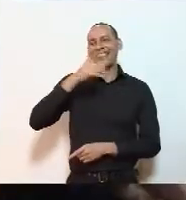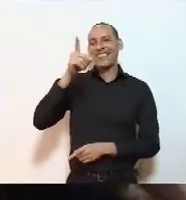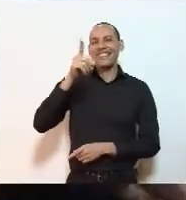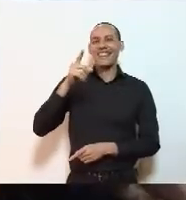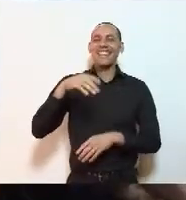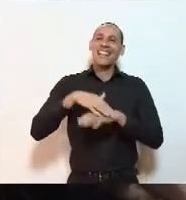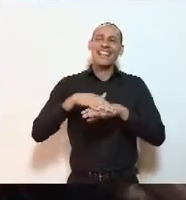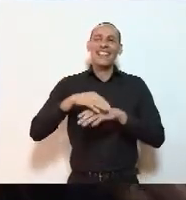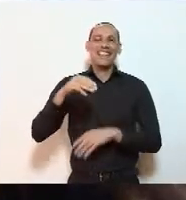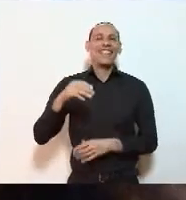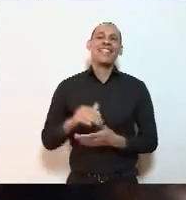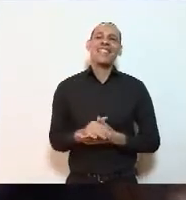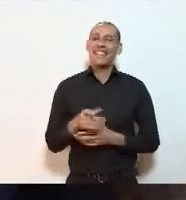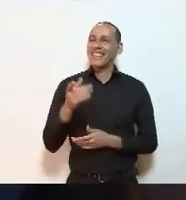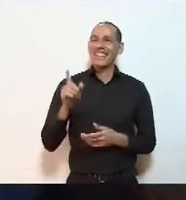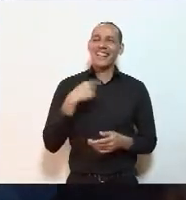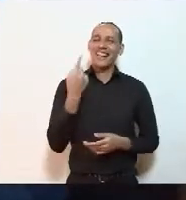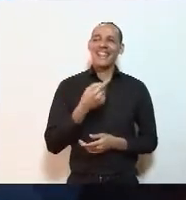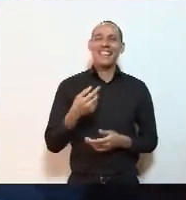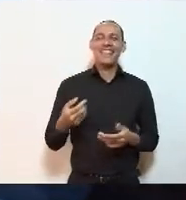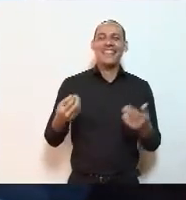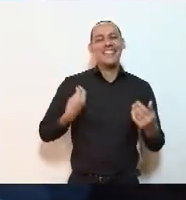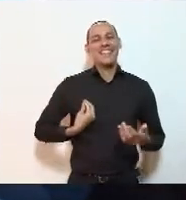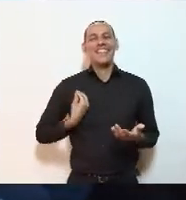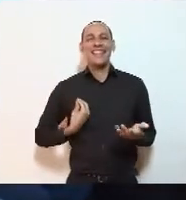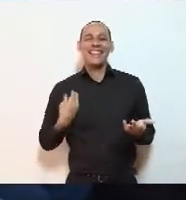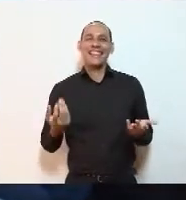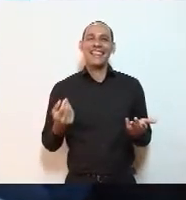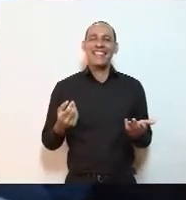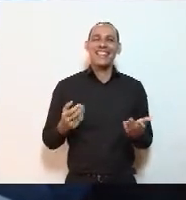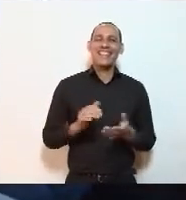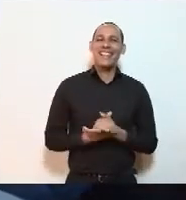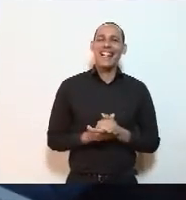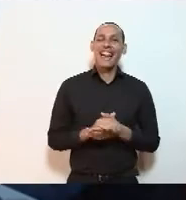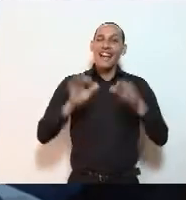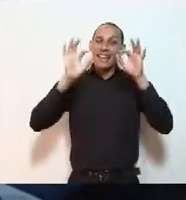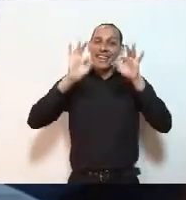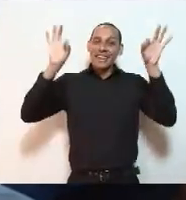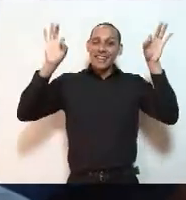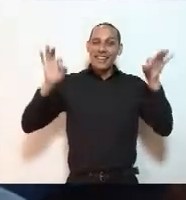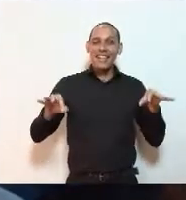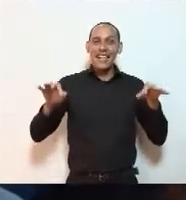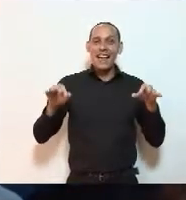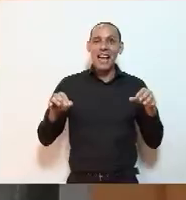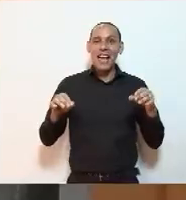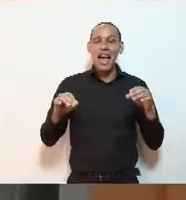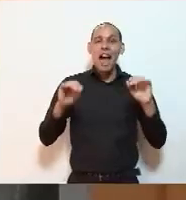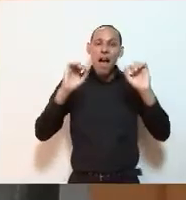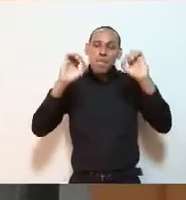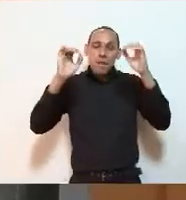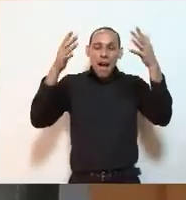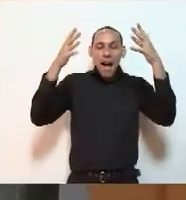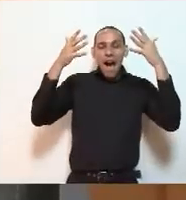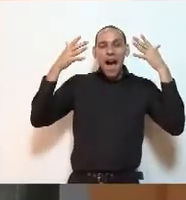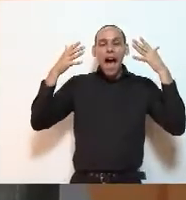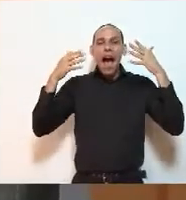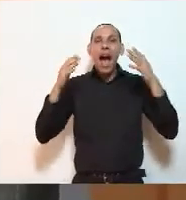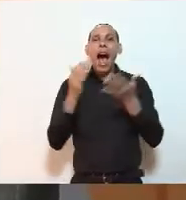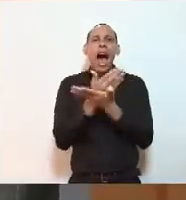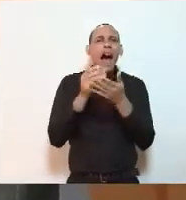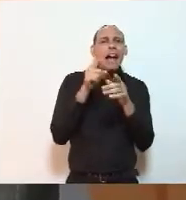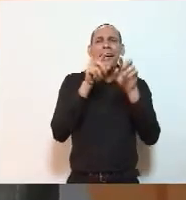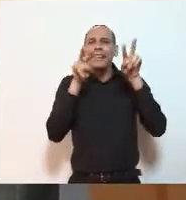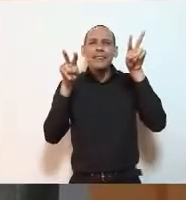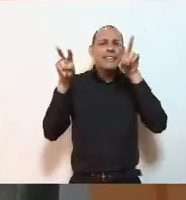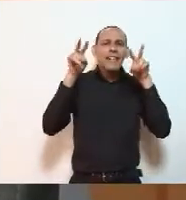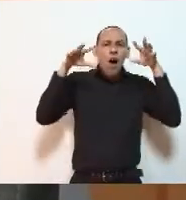É porque nós estamos no escritório. Nós estamos, atenda por conta da iluminação, alguns amigos, colegas, estão aqui